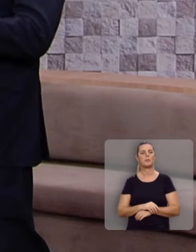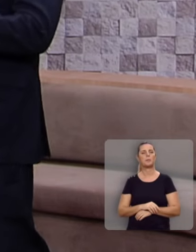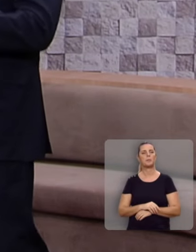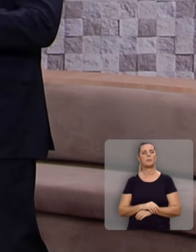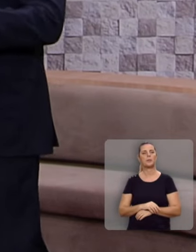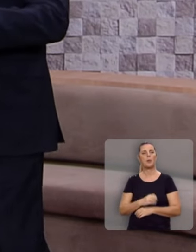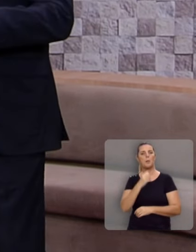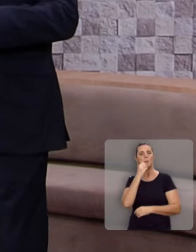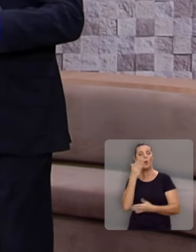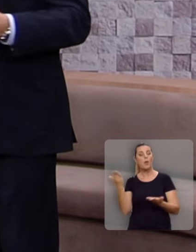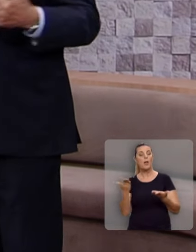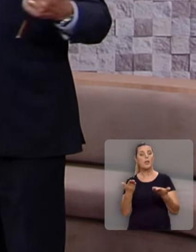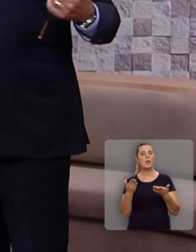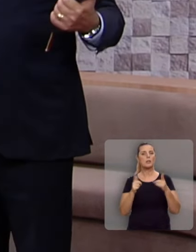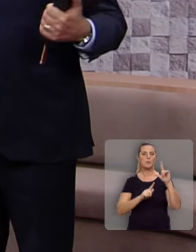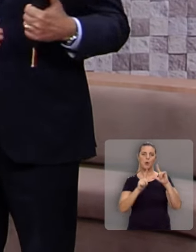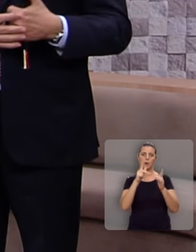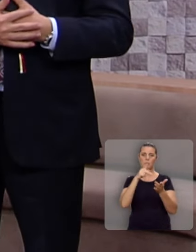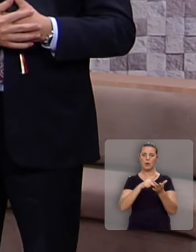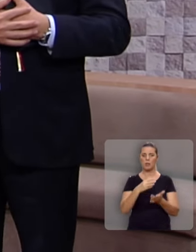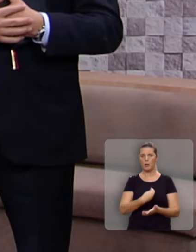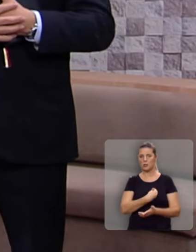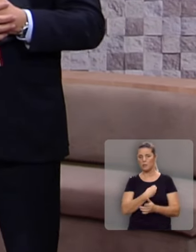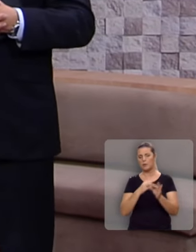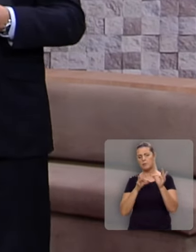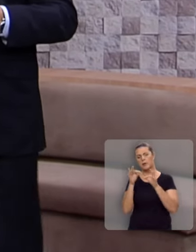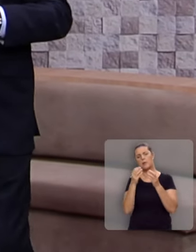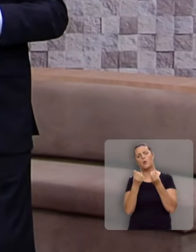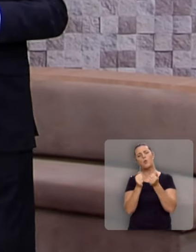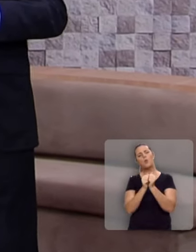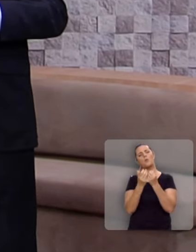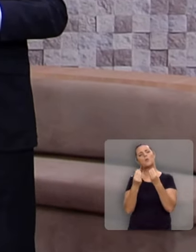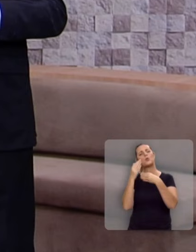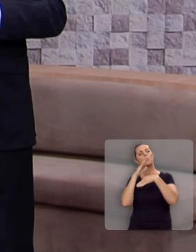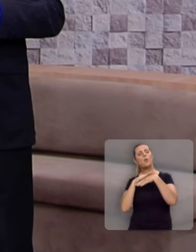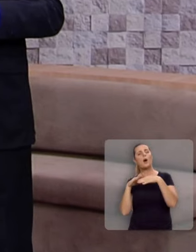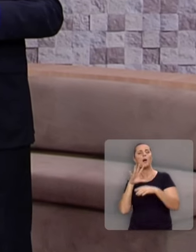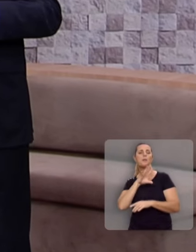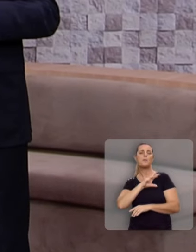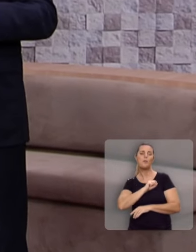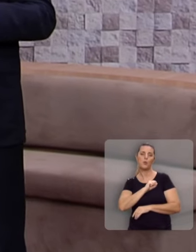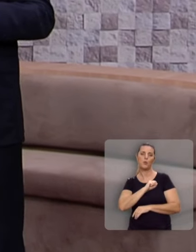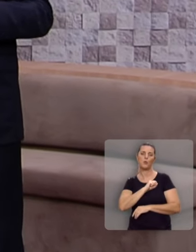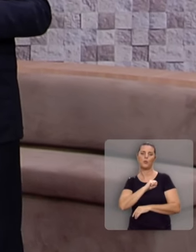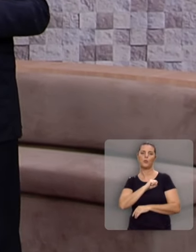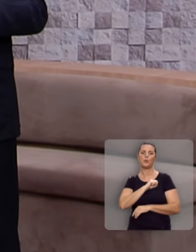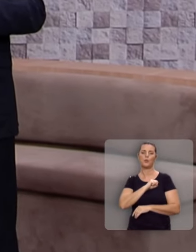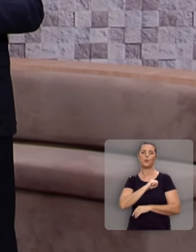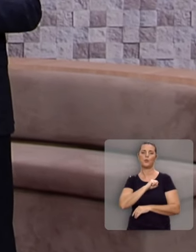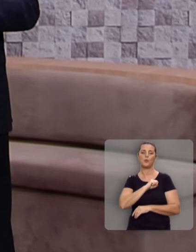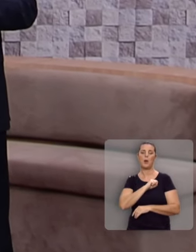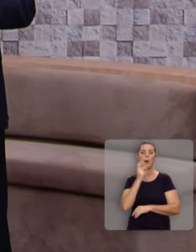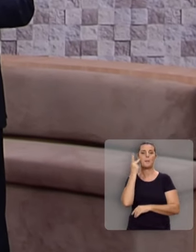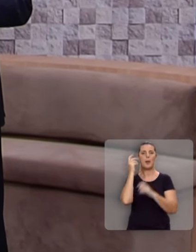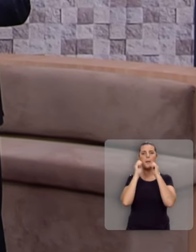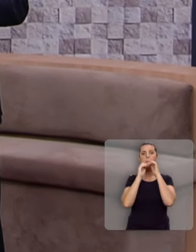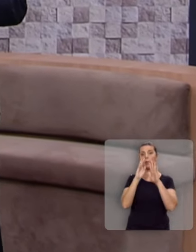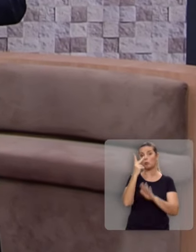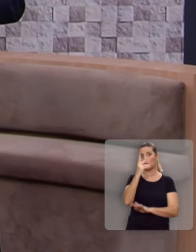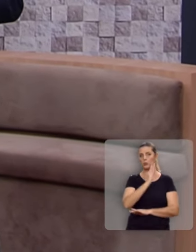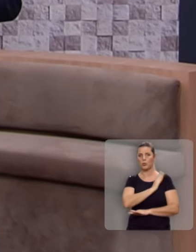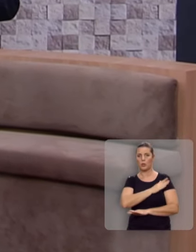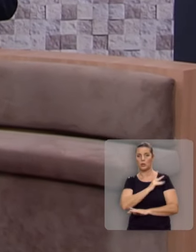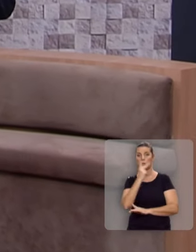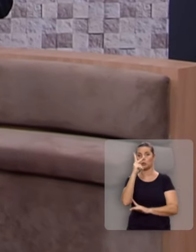né, pastor? Bom, gente, este é o programa Verdade e Vida, preparado com muito amor, com muito carinho, para